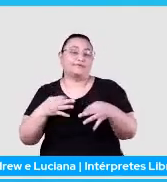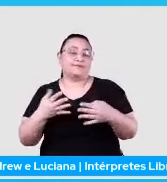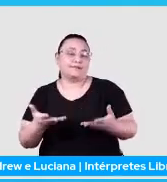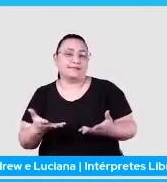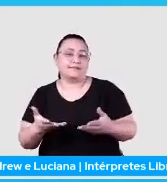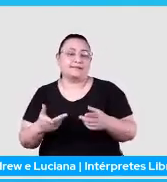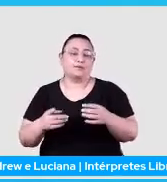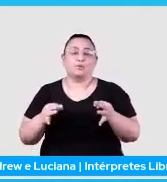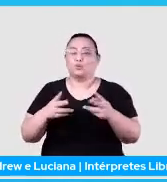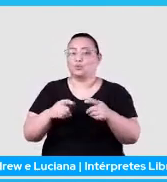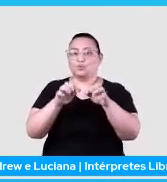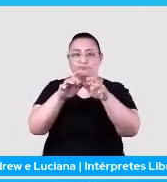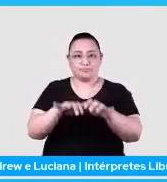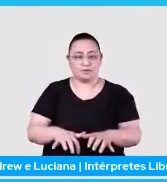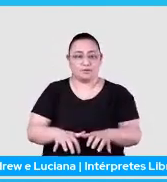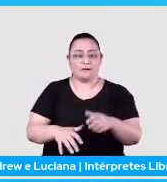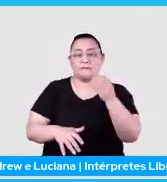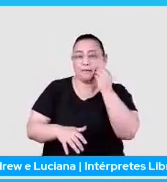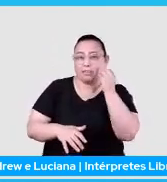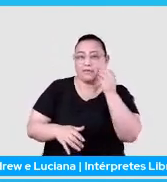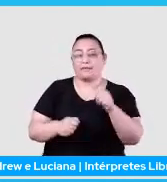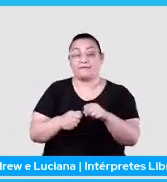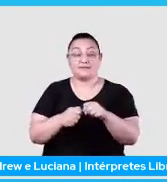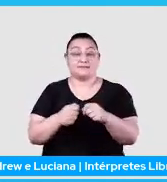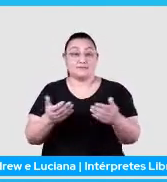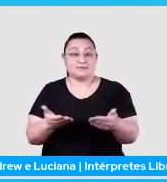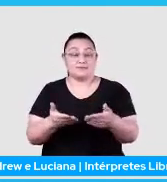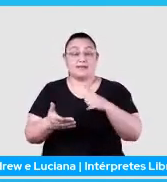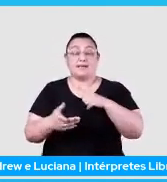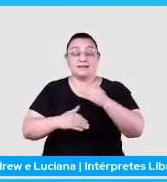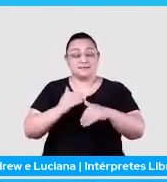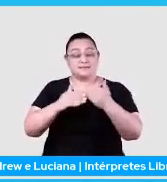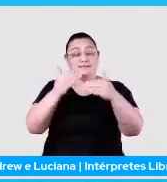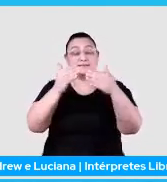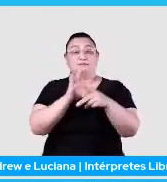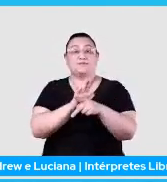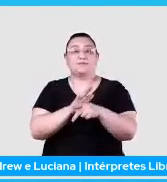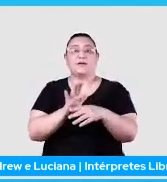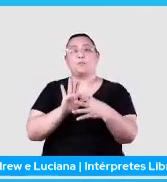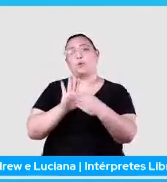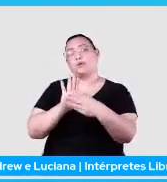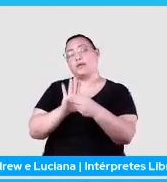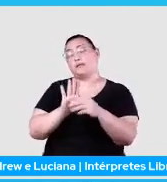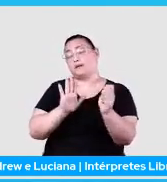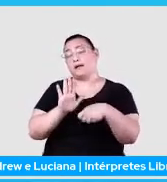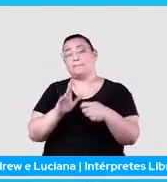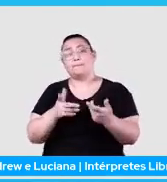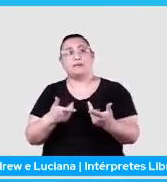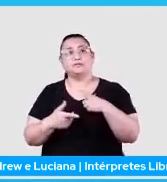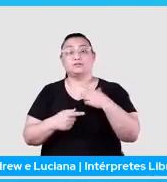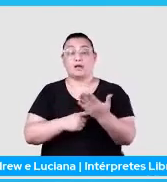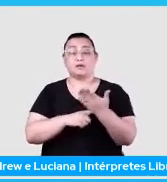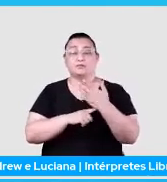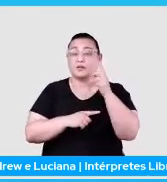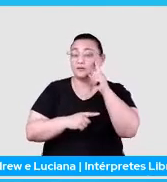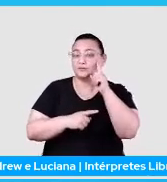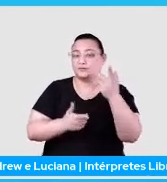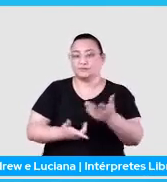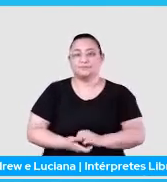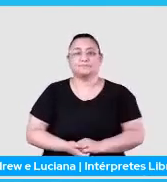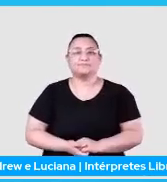o que a gente pretende fazer aqui é desenvolver modelos que sejam capazes de nos ajudar no dia a dia, né?